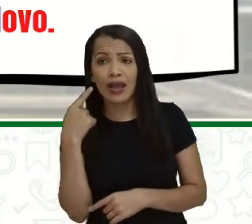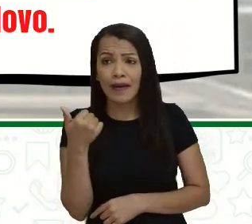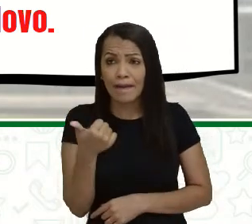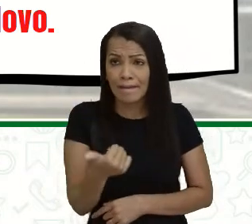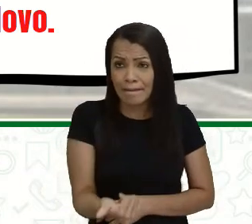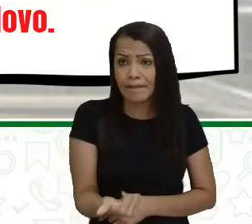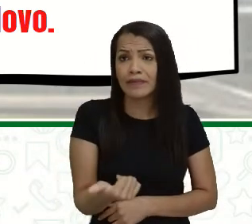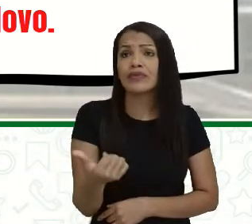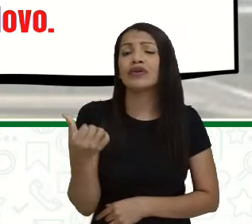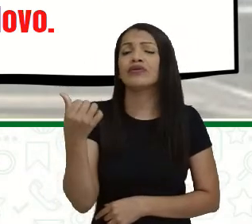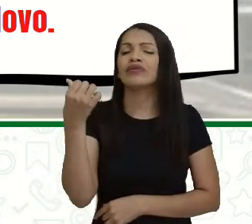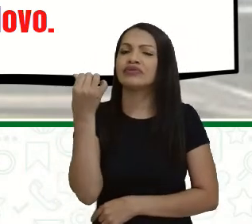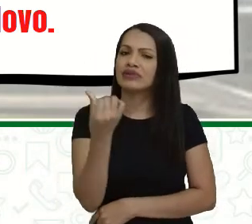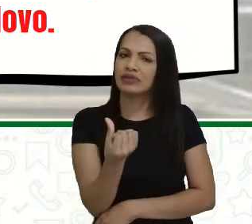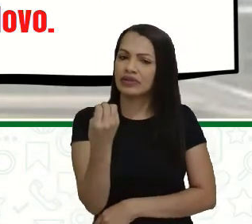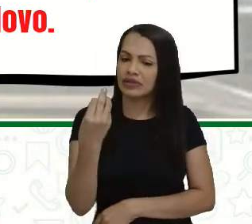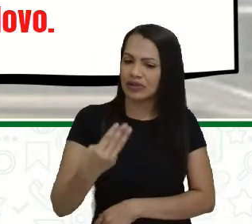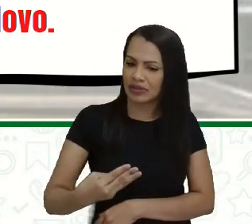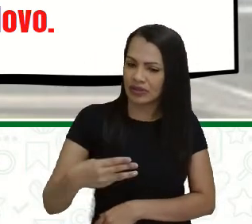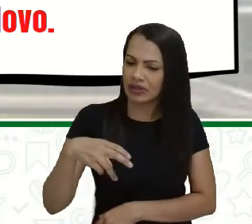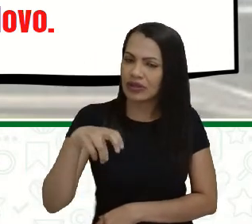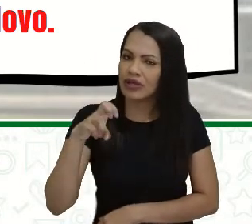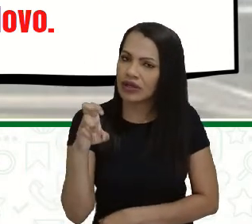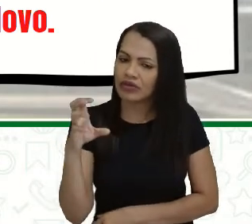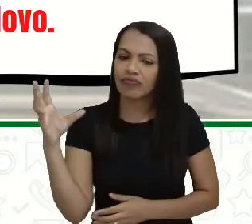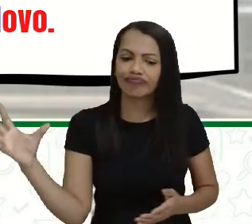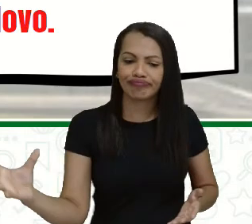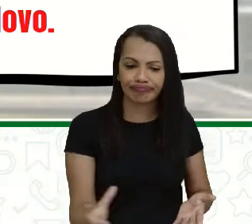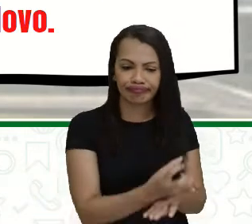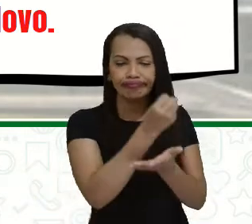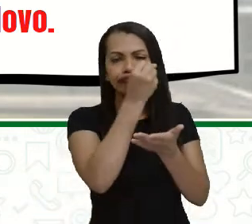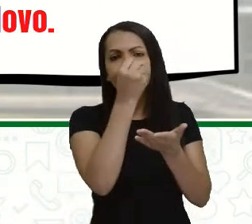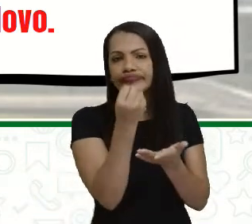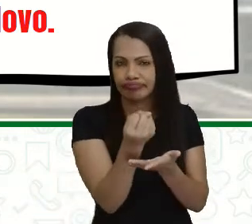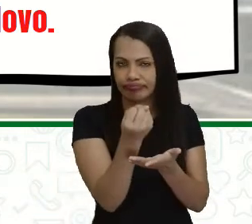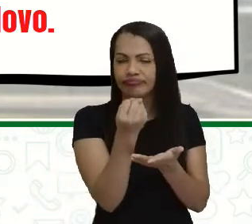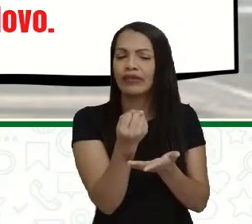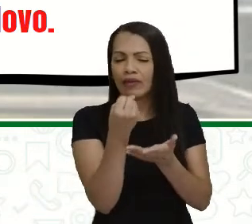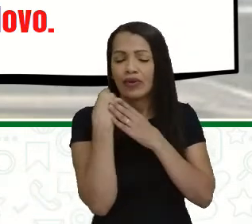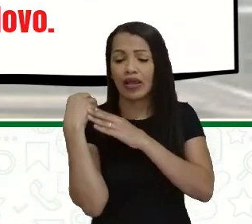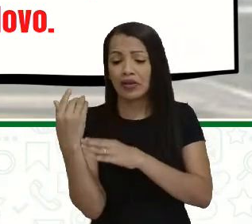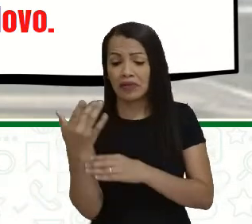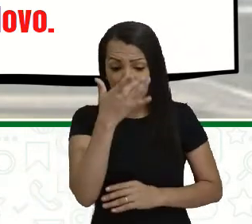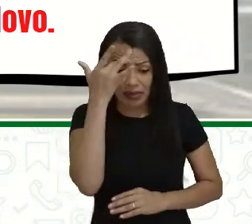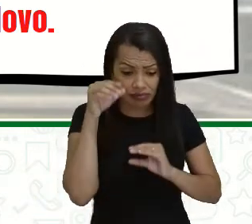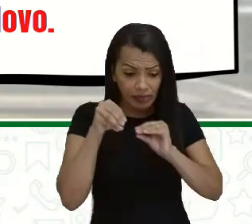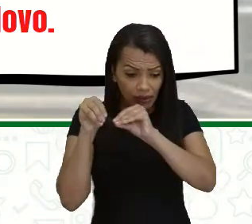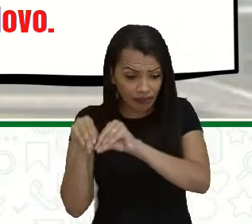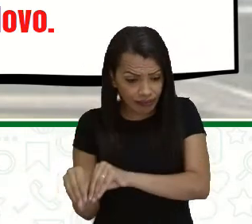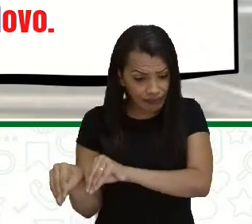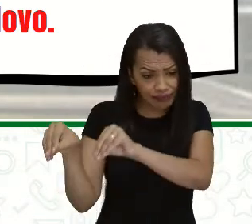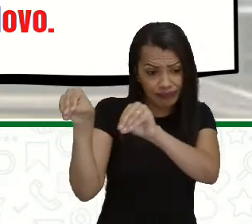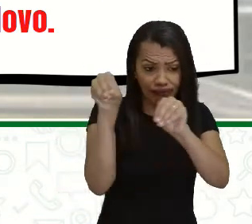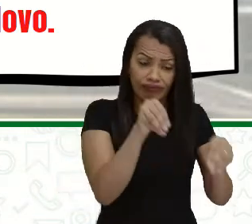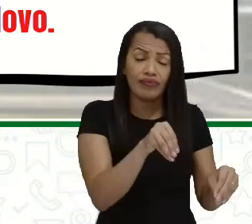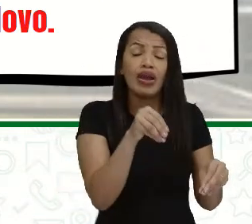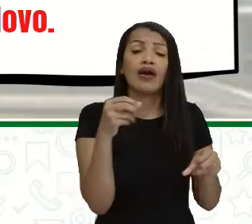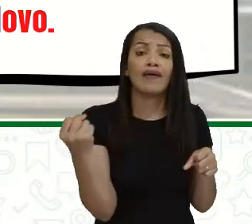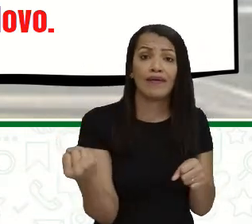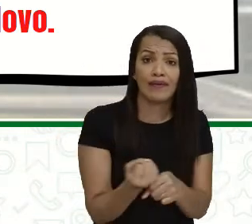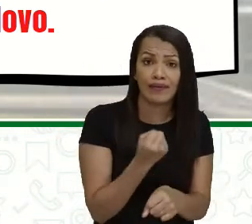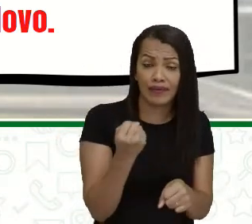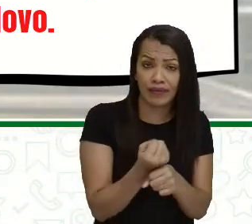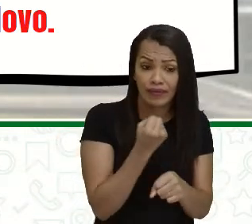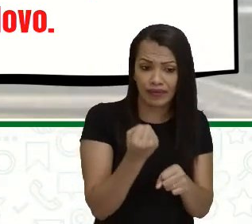resistência fugiu dali do local, migrou para um outro território e construiu outros fortes na